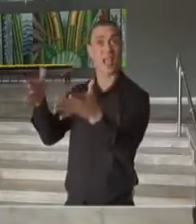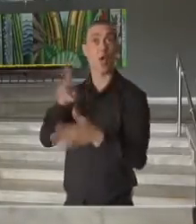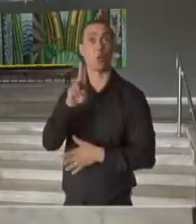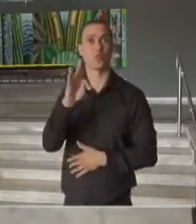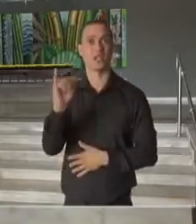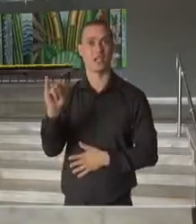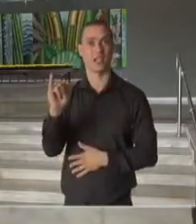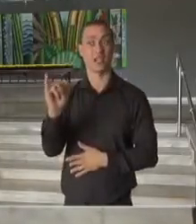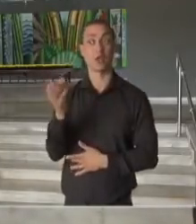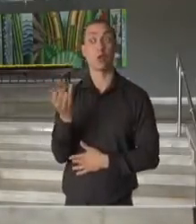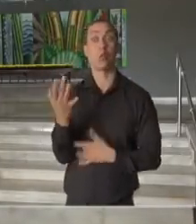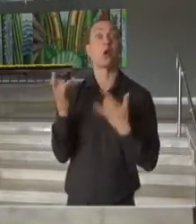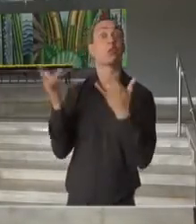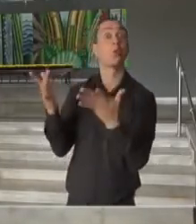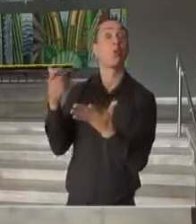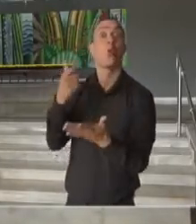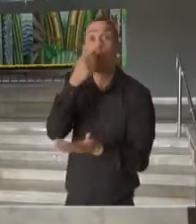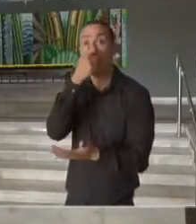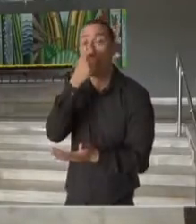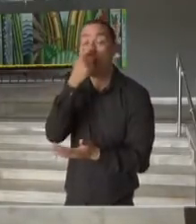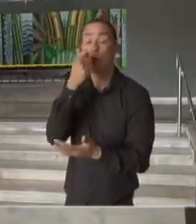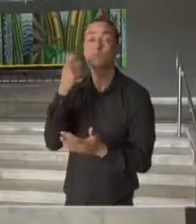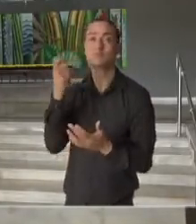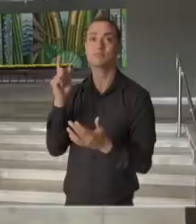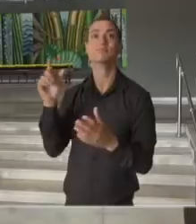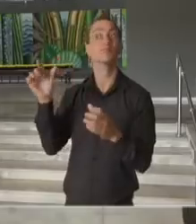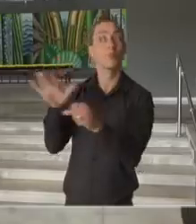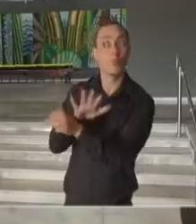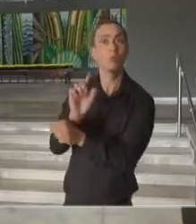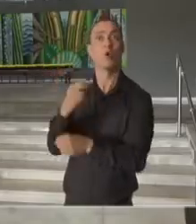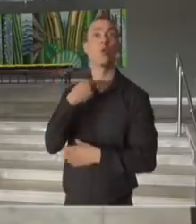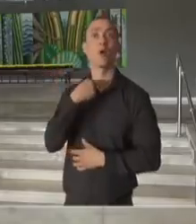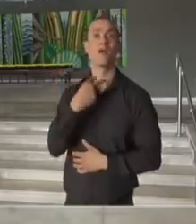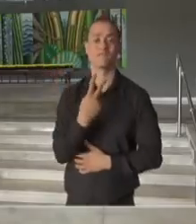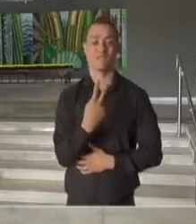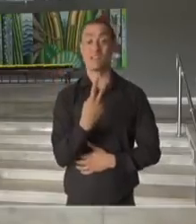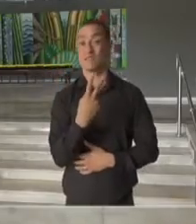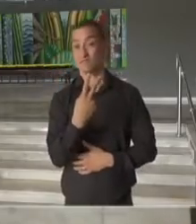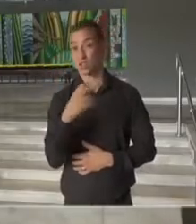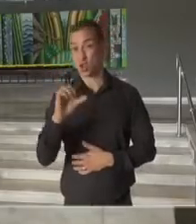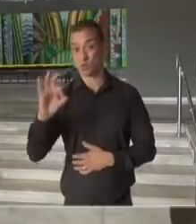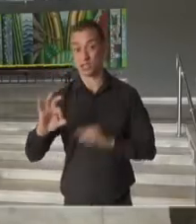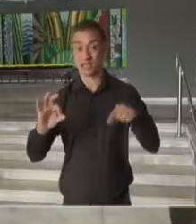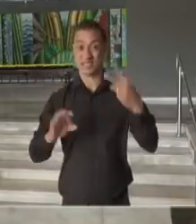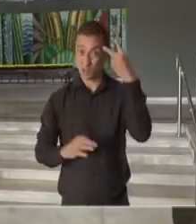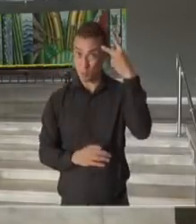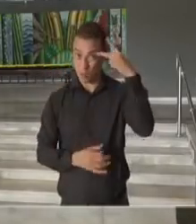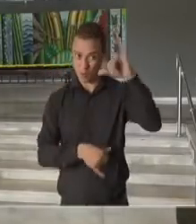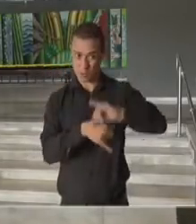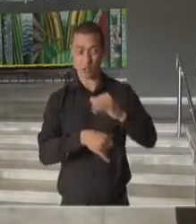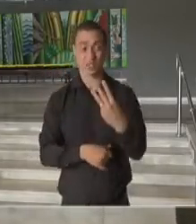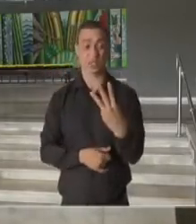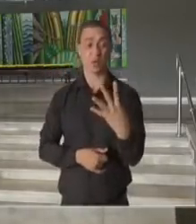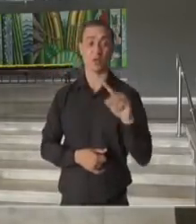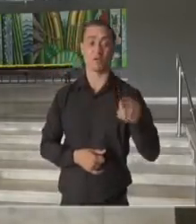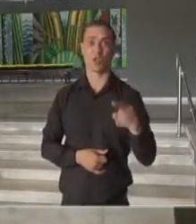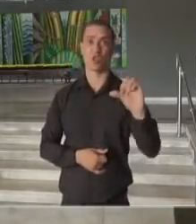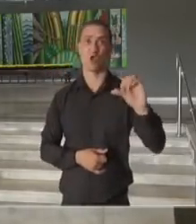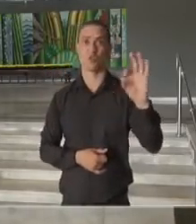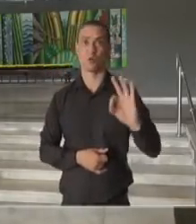intensiva em todo o Estado. A Grande São Paulo tem 34,9%. Lembrando que nós estamos